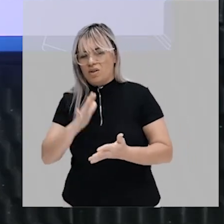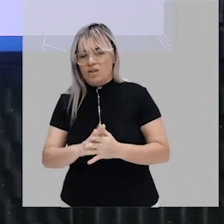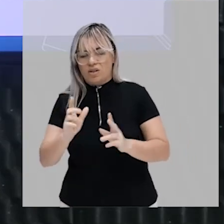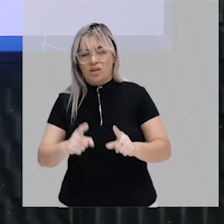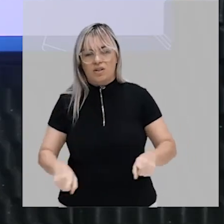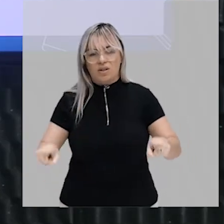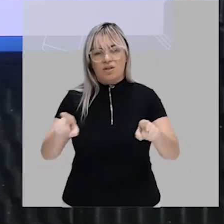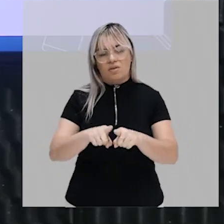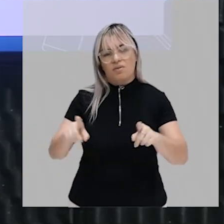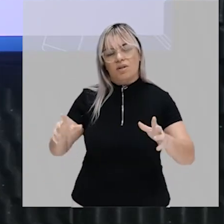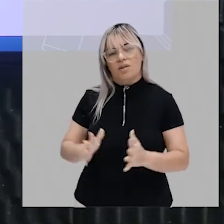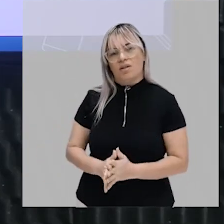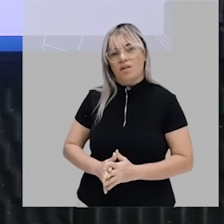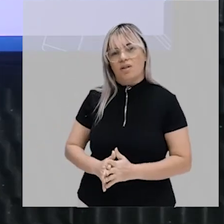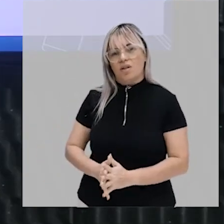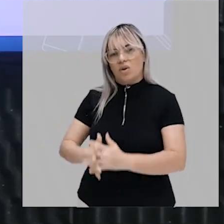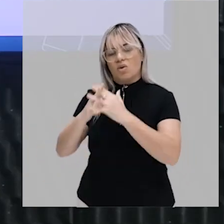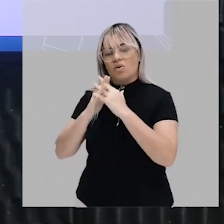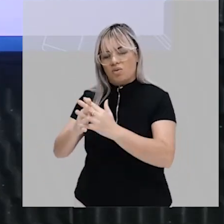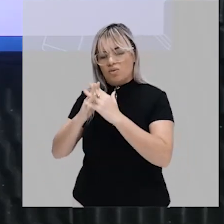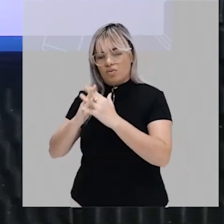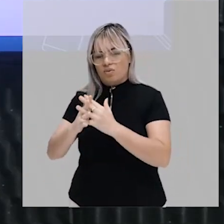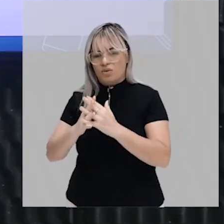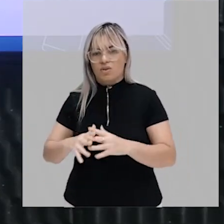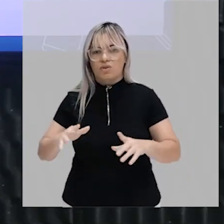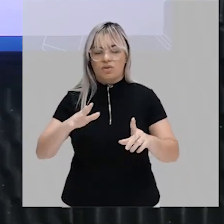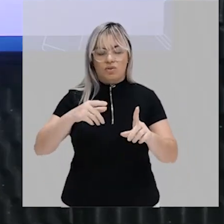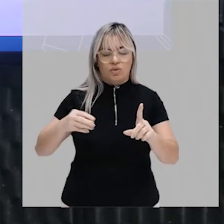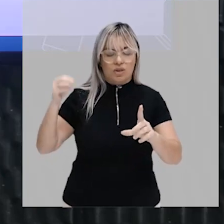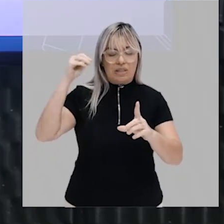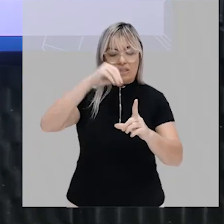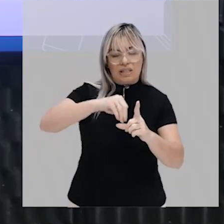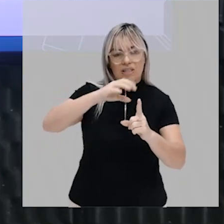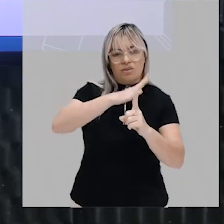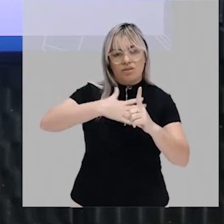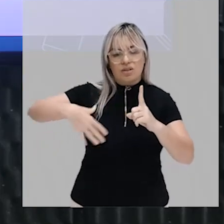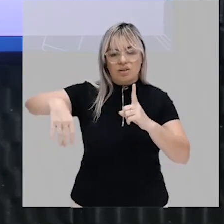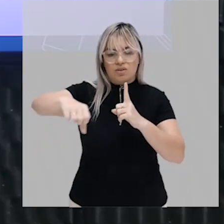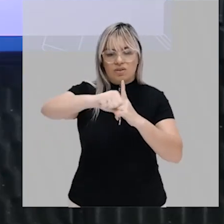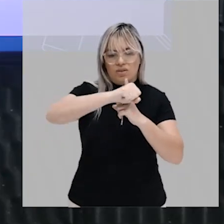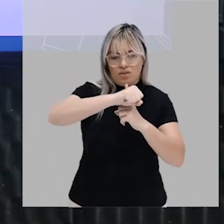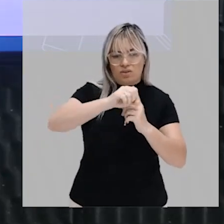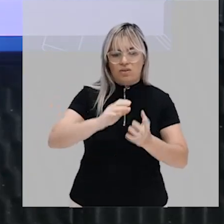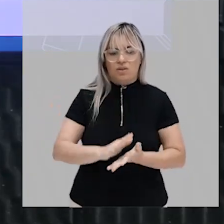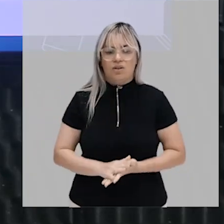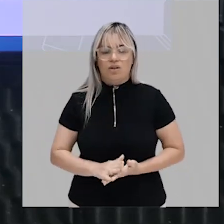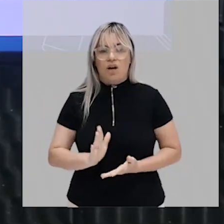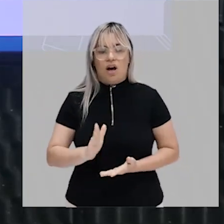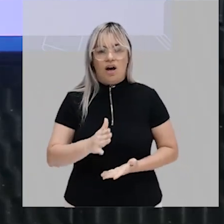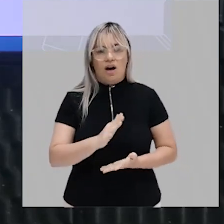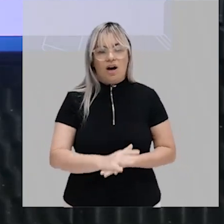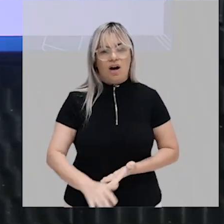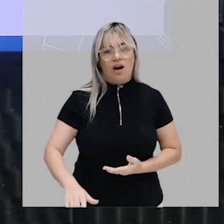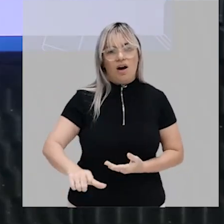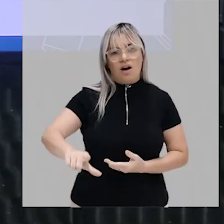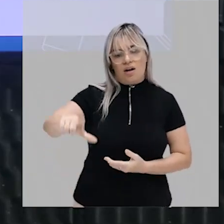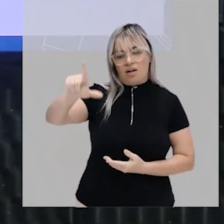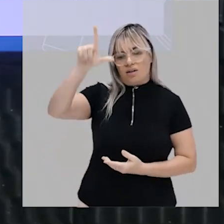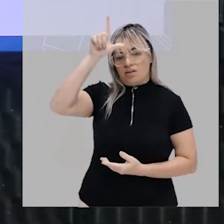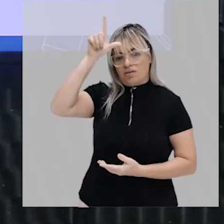o Estado tem essa função inicial as lideranças no Estado Antigo são